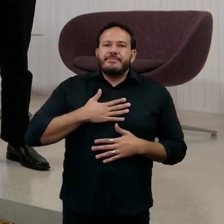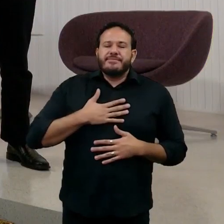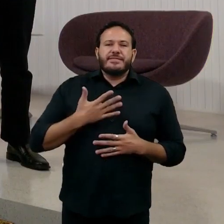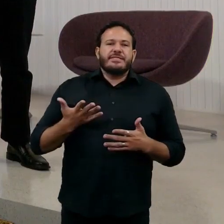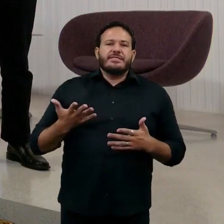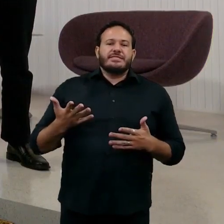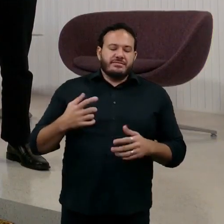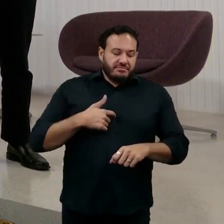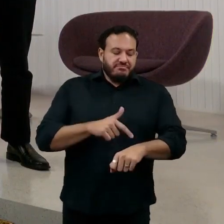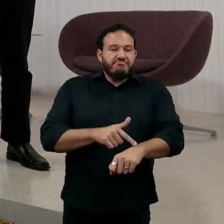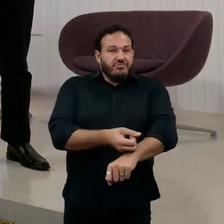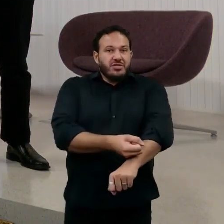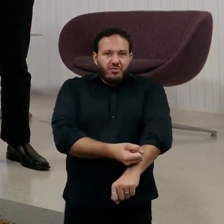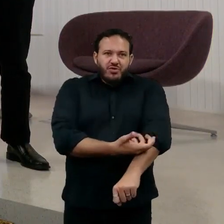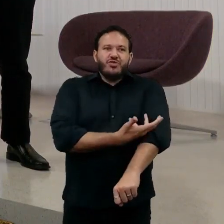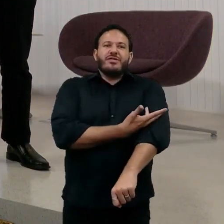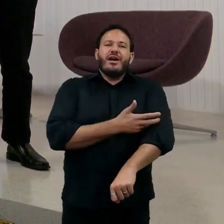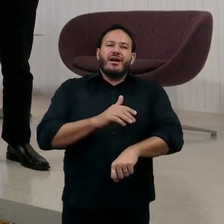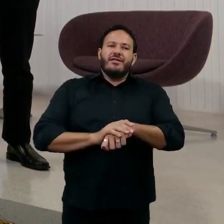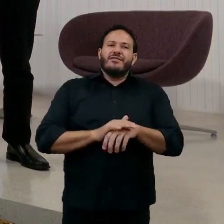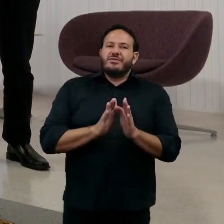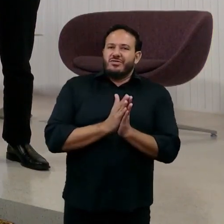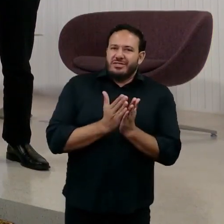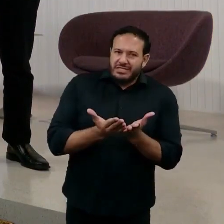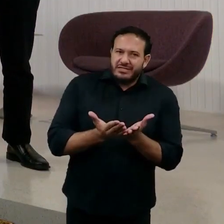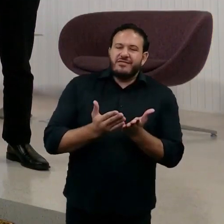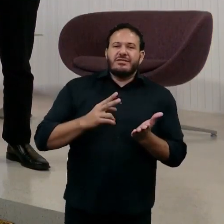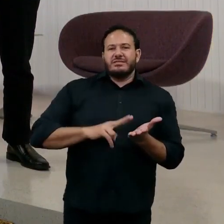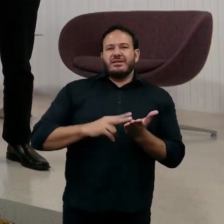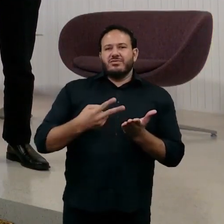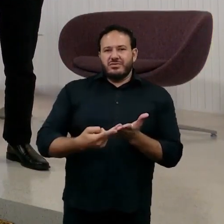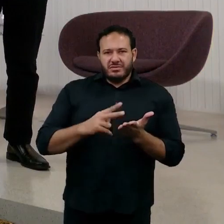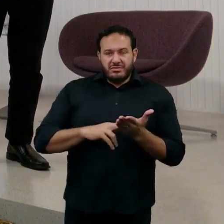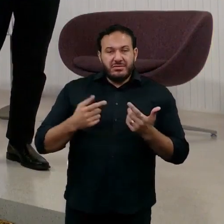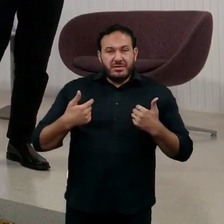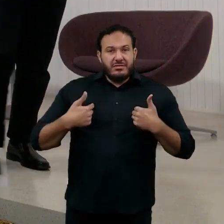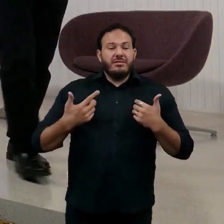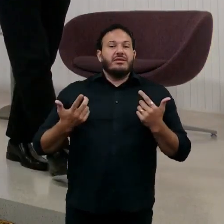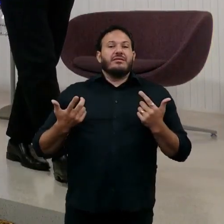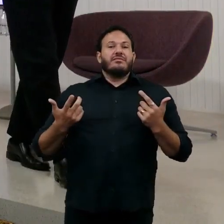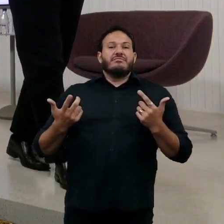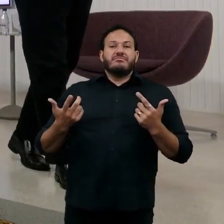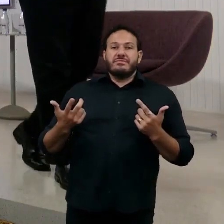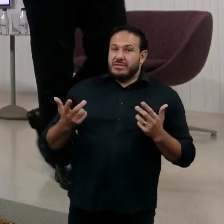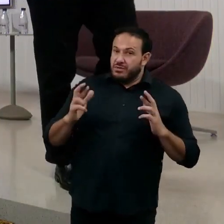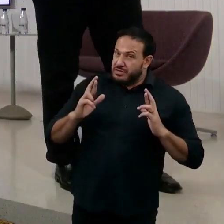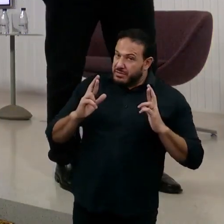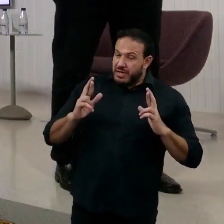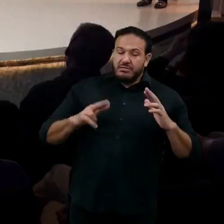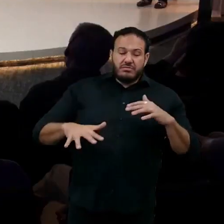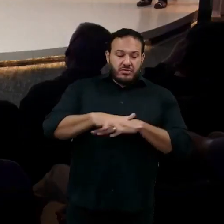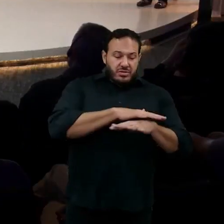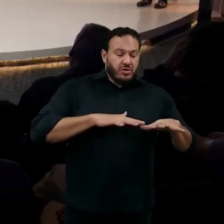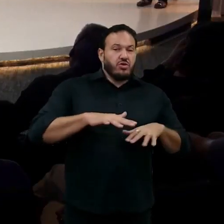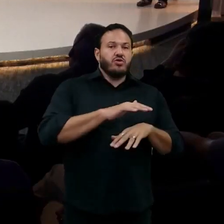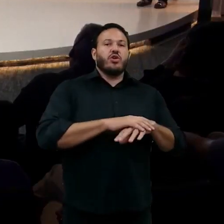emocionante ver o meu livro traduzido e espero que ajude o setor político a fazer a